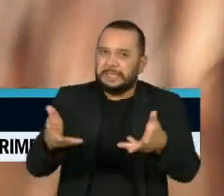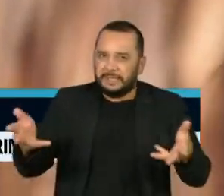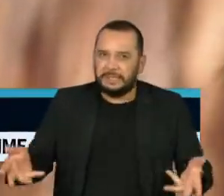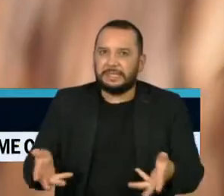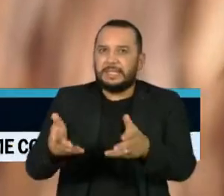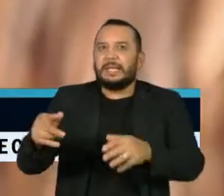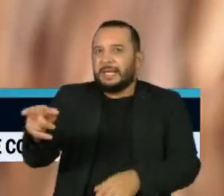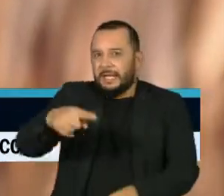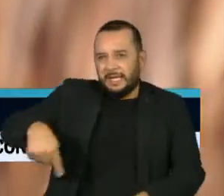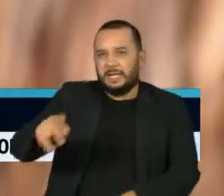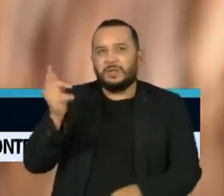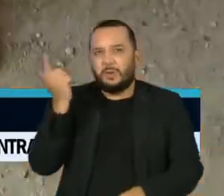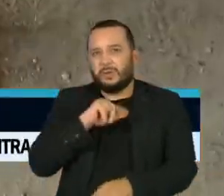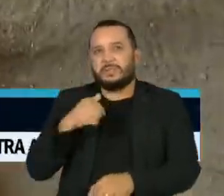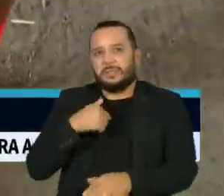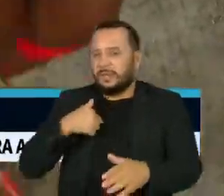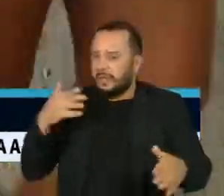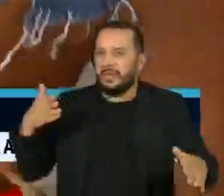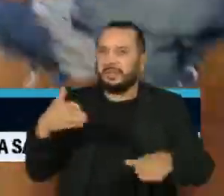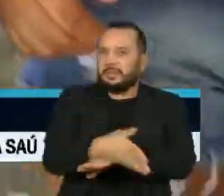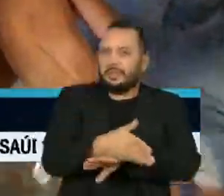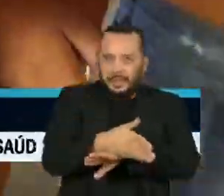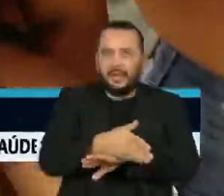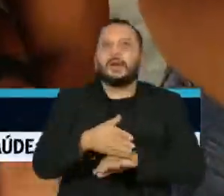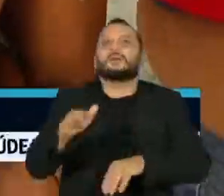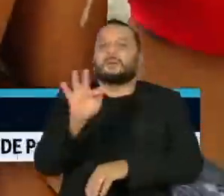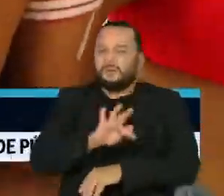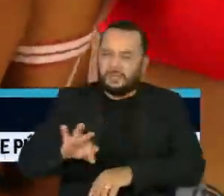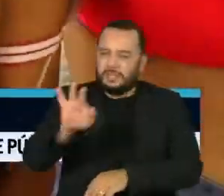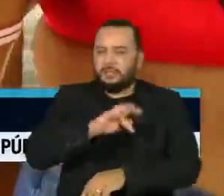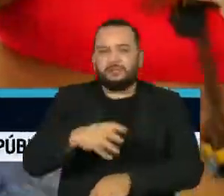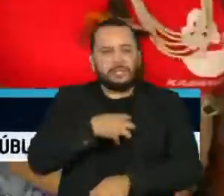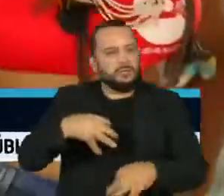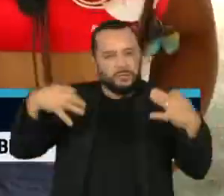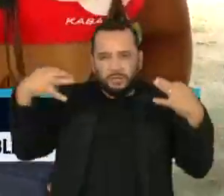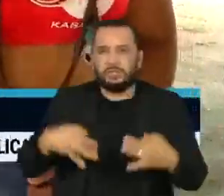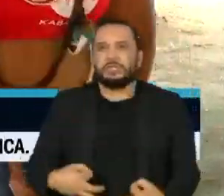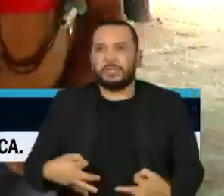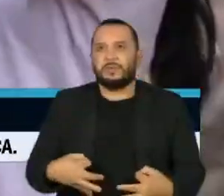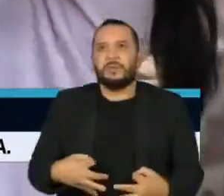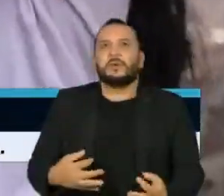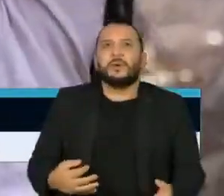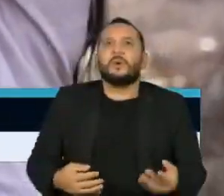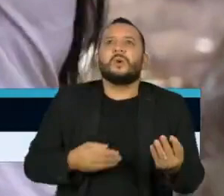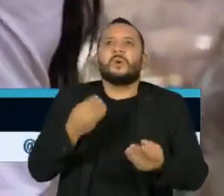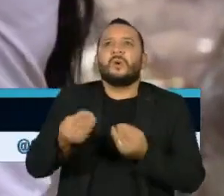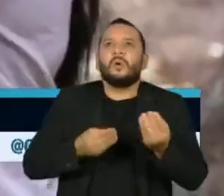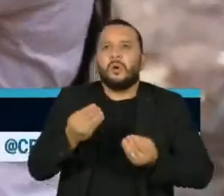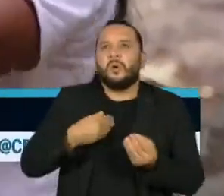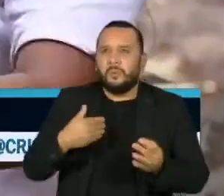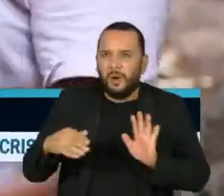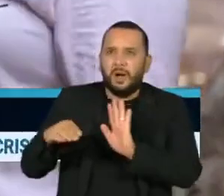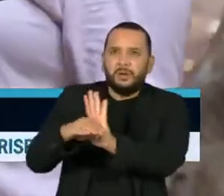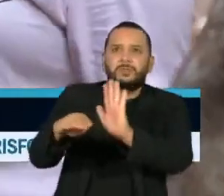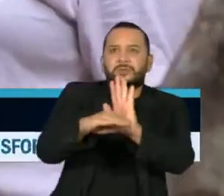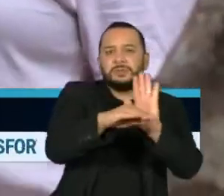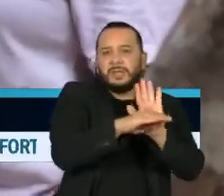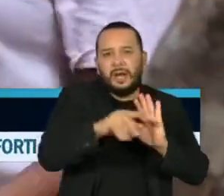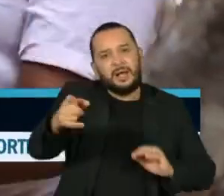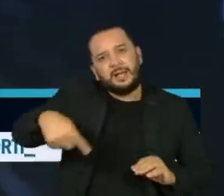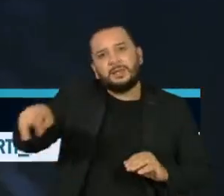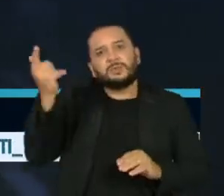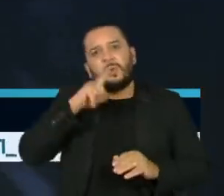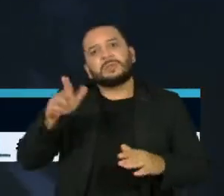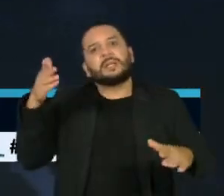-las de uma maneira digna. Mas a gente sempre precisa se perguntar que condição que se dá para esse ingresso no mercado de